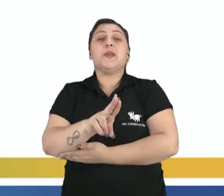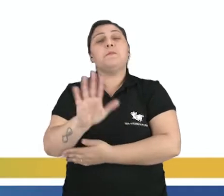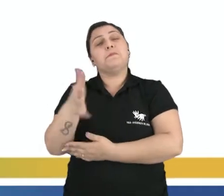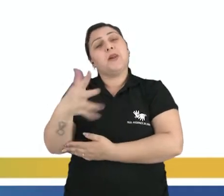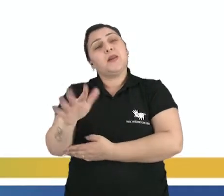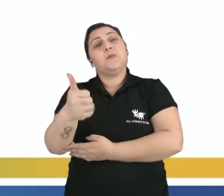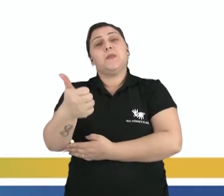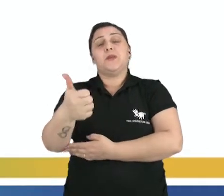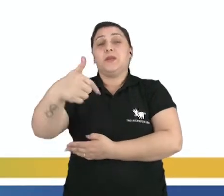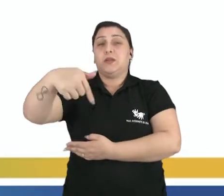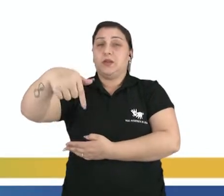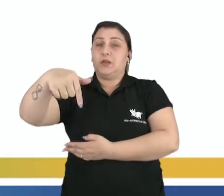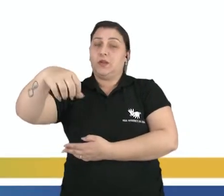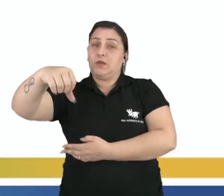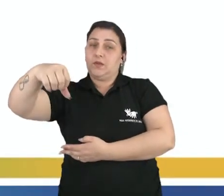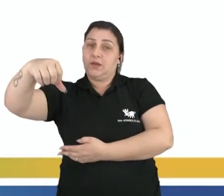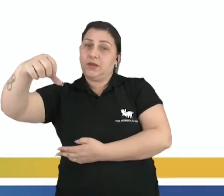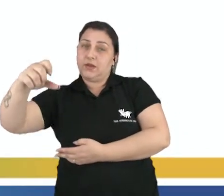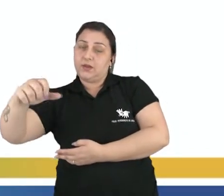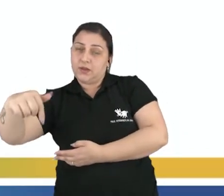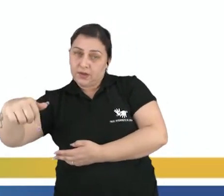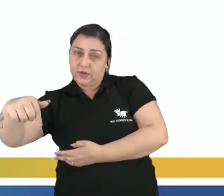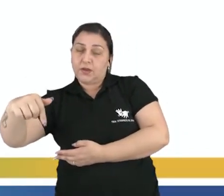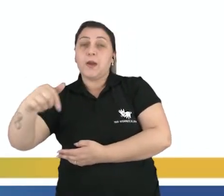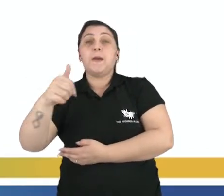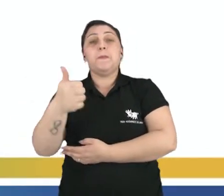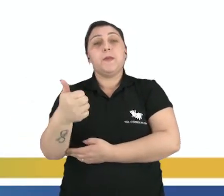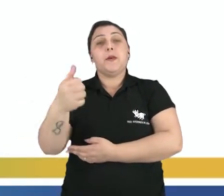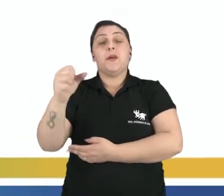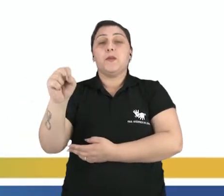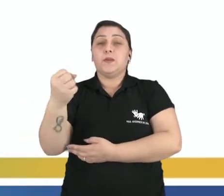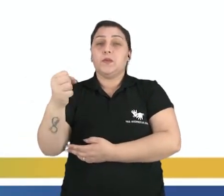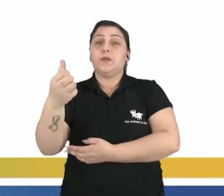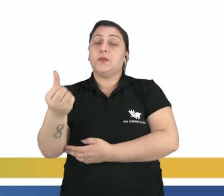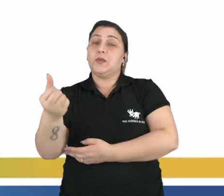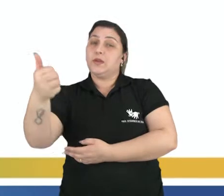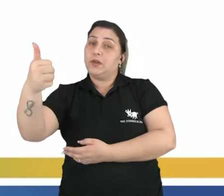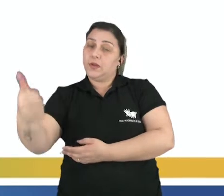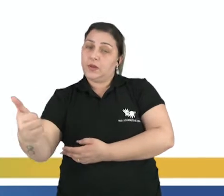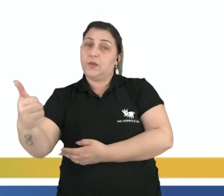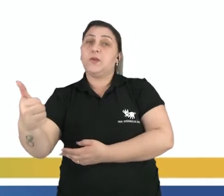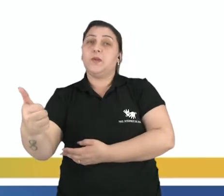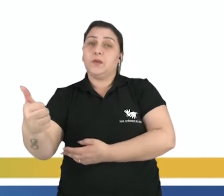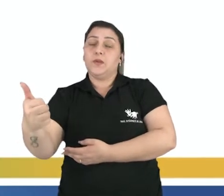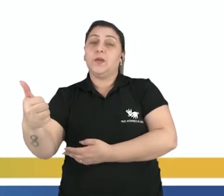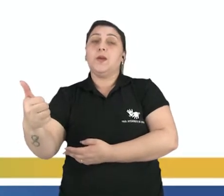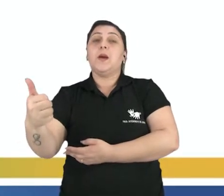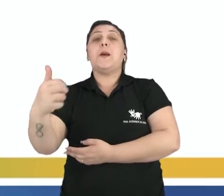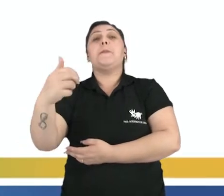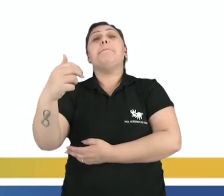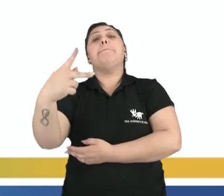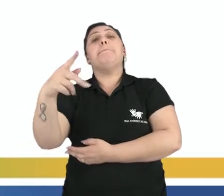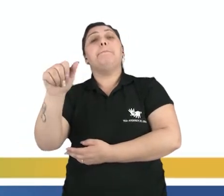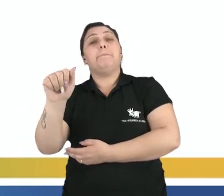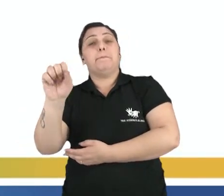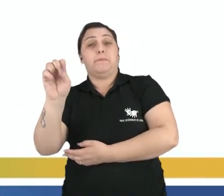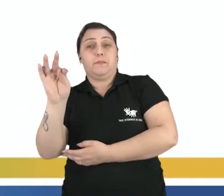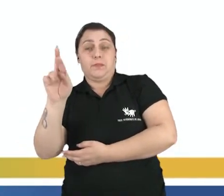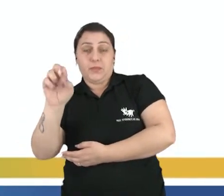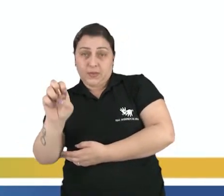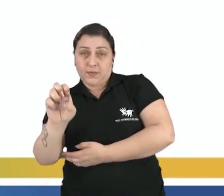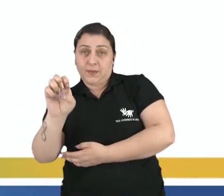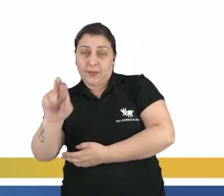mais ou menos em 1797. Em 1861, Pasteur, o Luiz Pasteur, ele